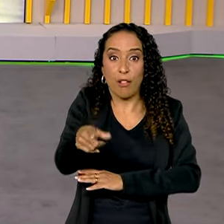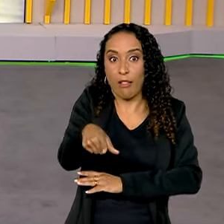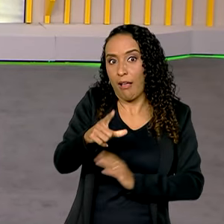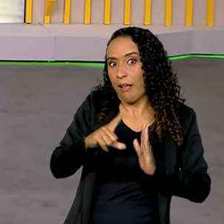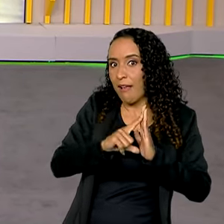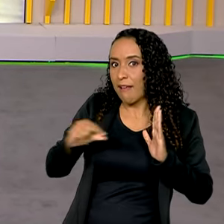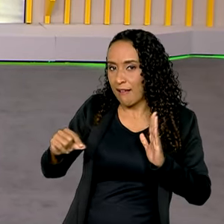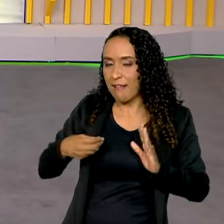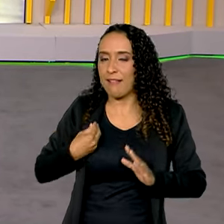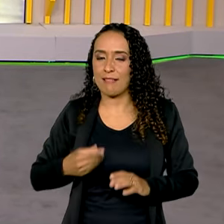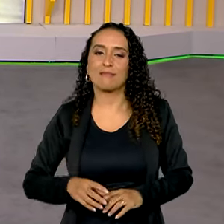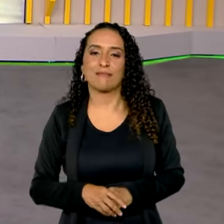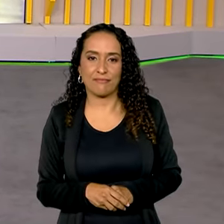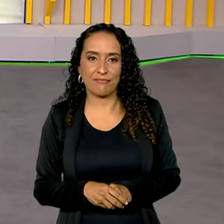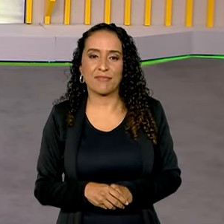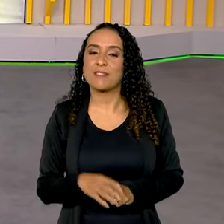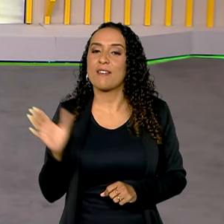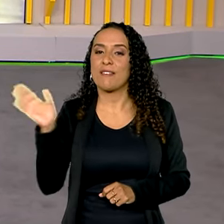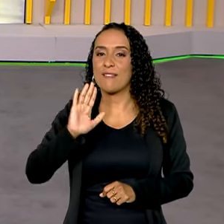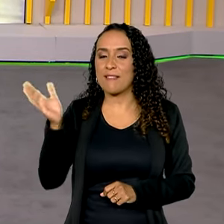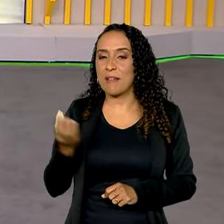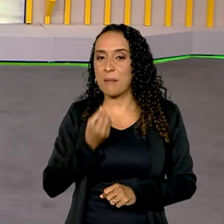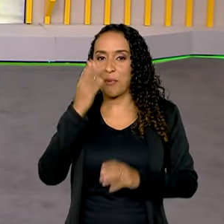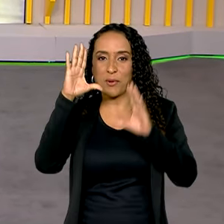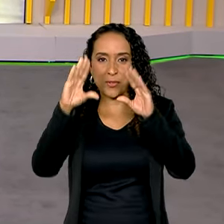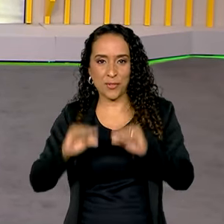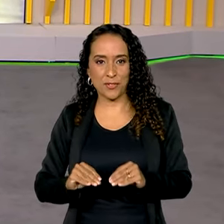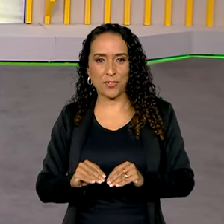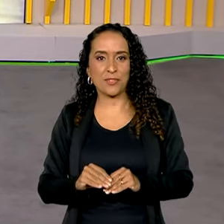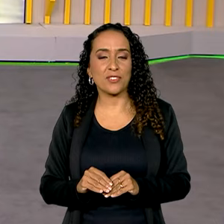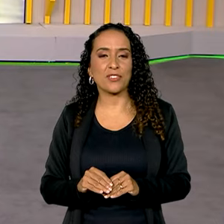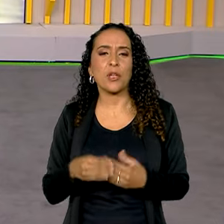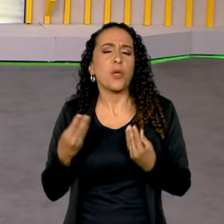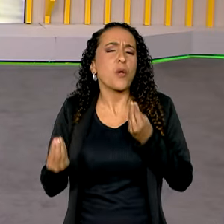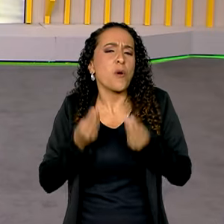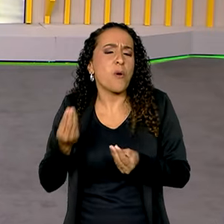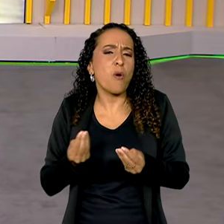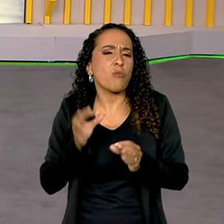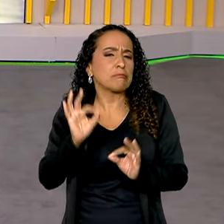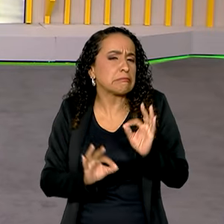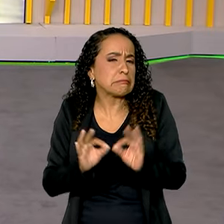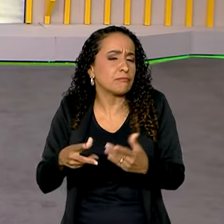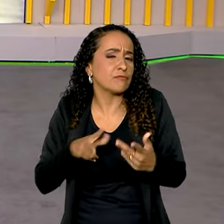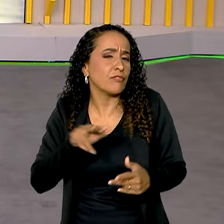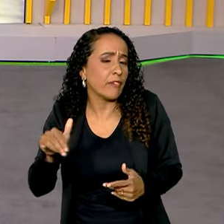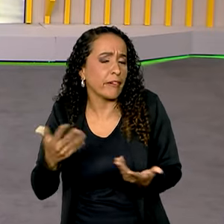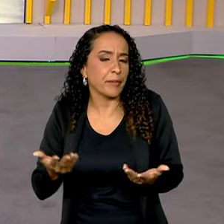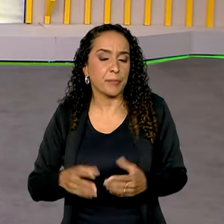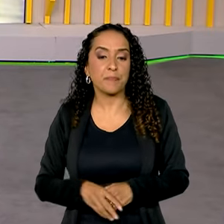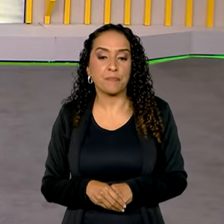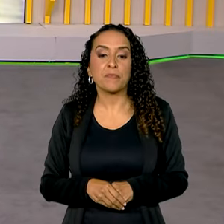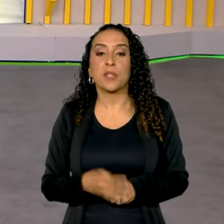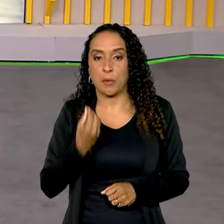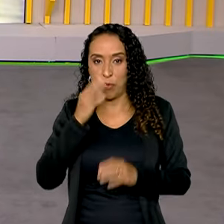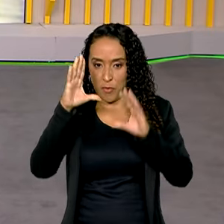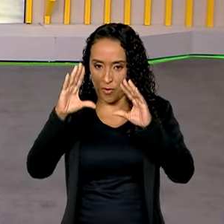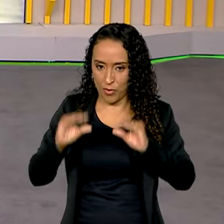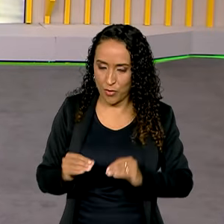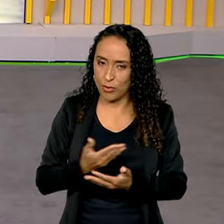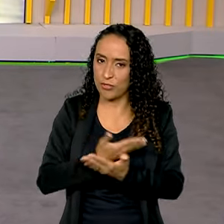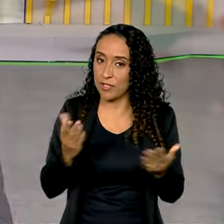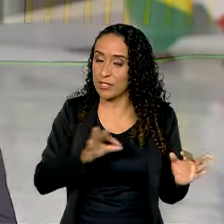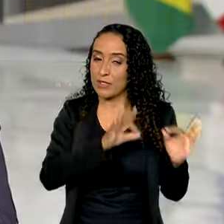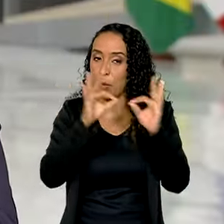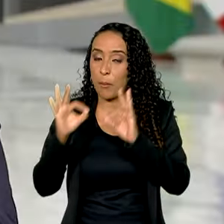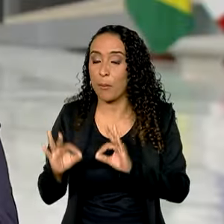do Palácio do Planalto. Olá, Pablo, boa noite. Como vai funcionar essa medida? Boa noite, Carol. Boa noite a você que